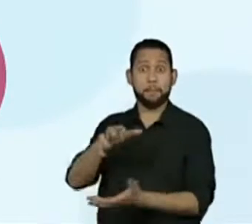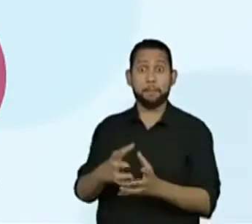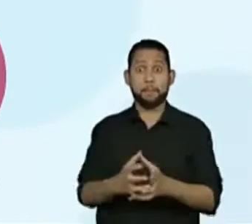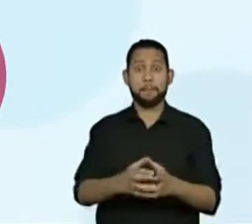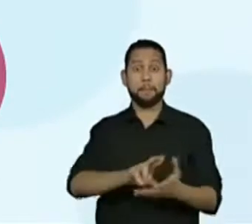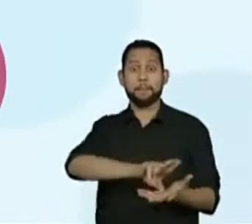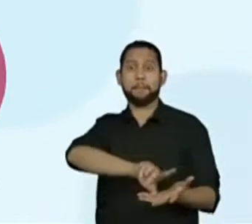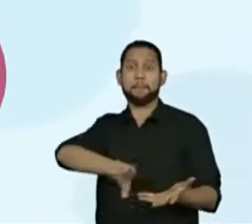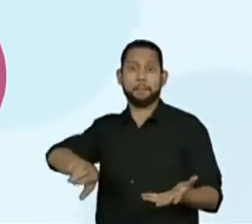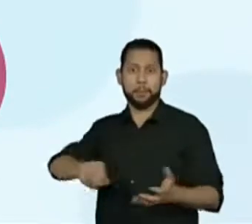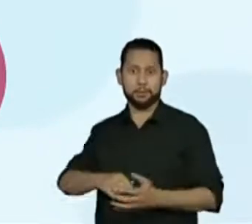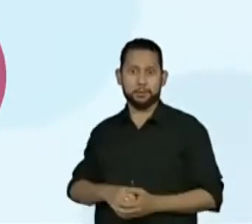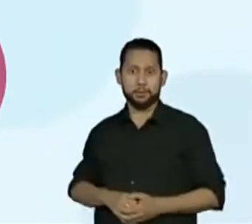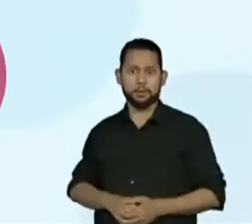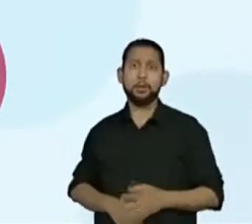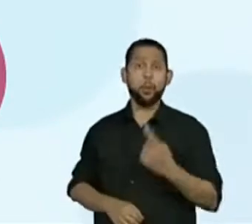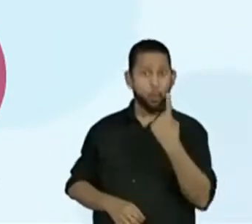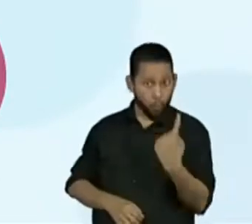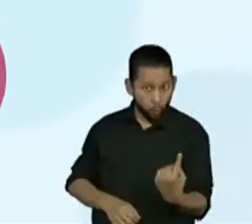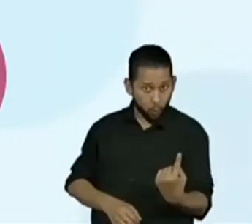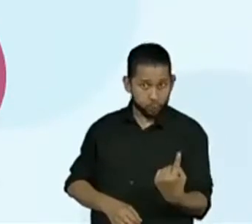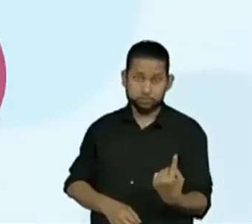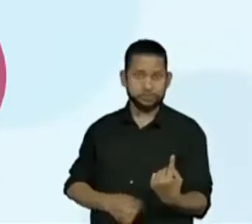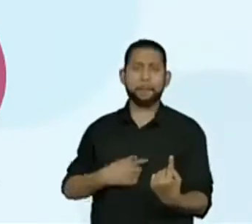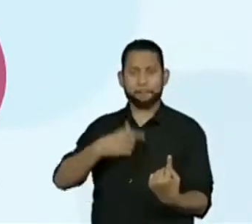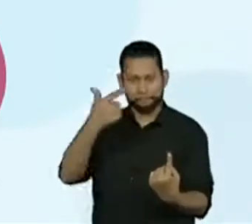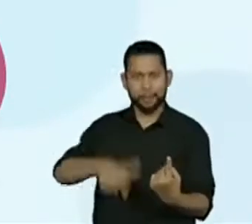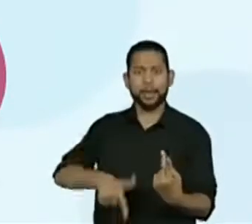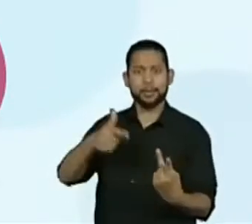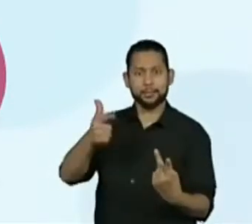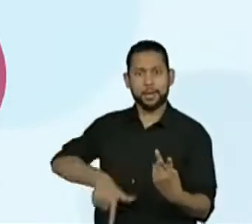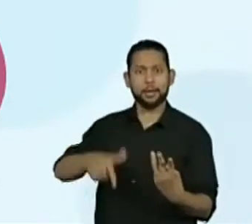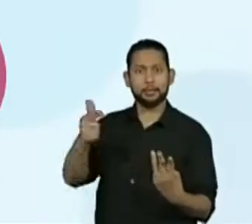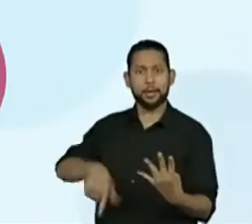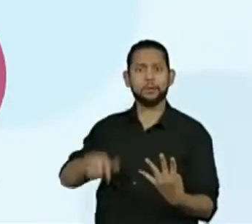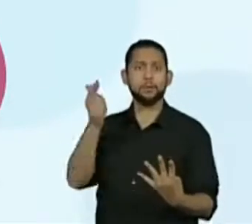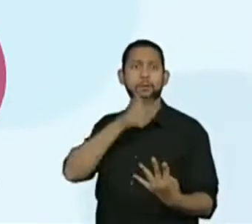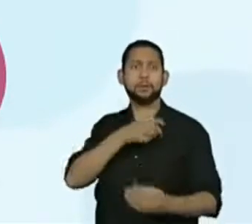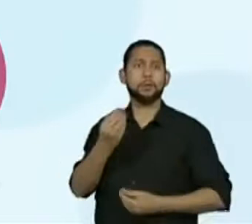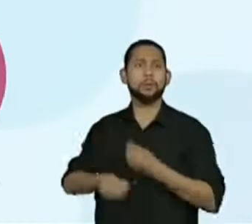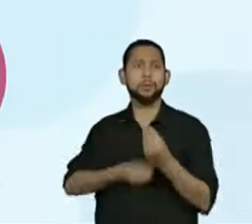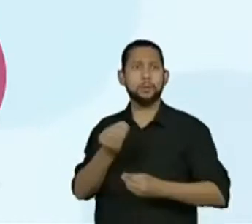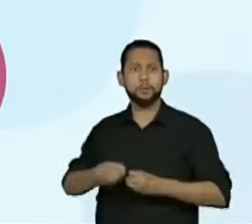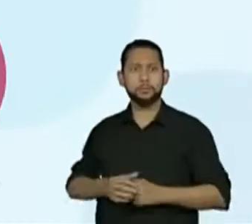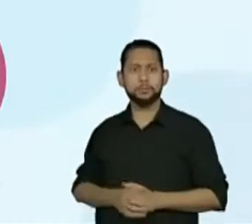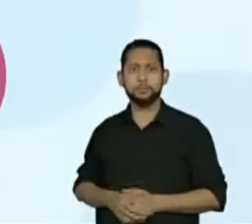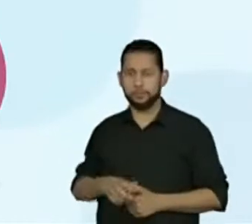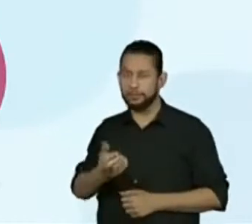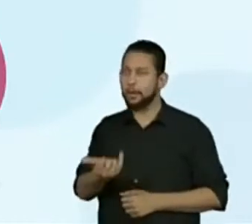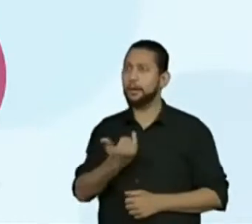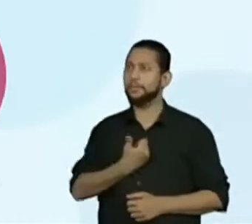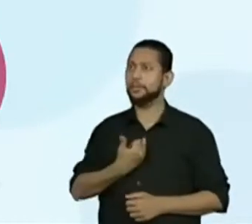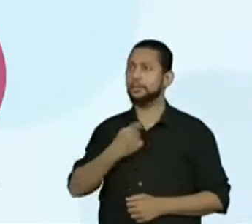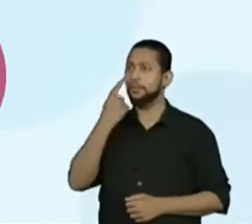do que fazer apenas uma receita? Contem aí para a Pro que eu estou olhando aqui no chat, tá bom?